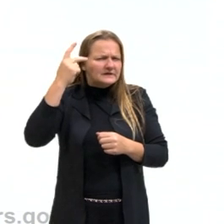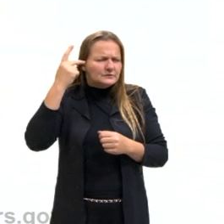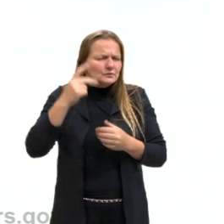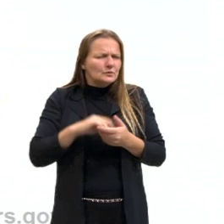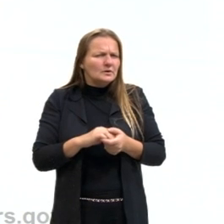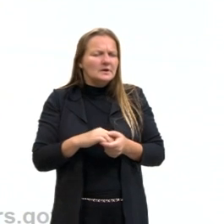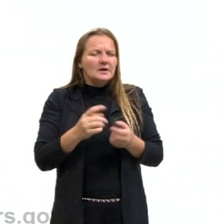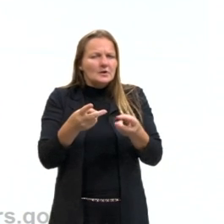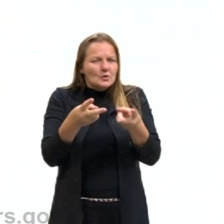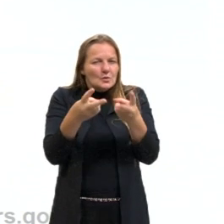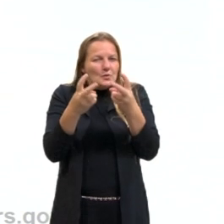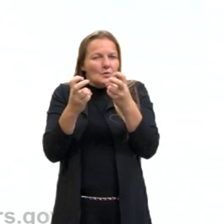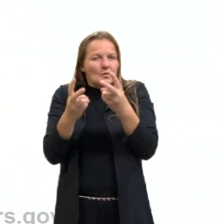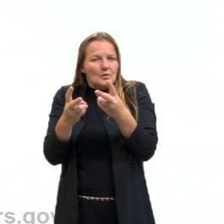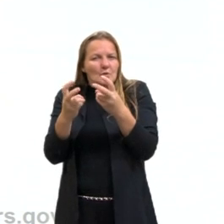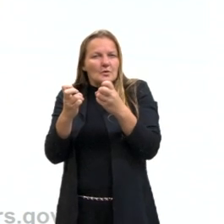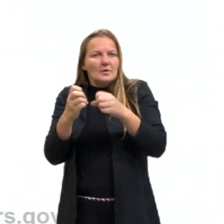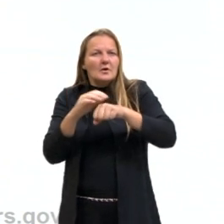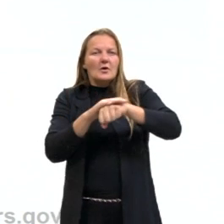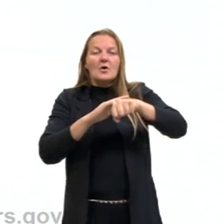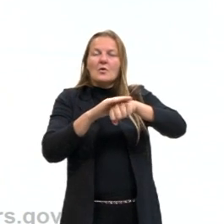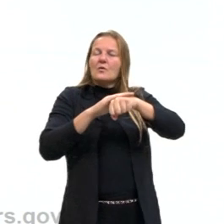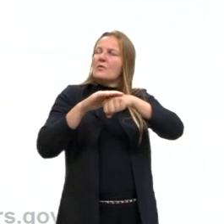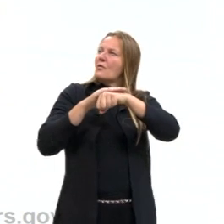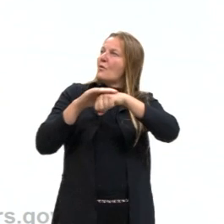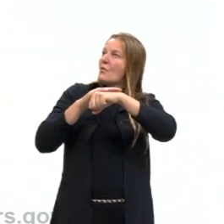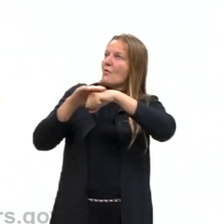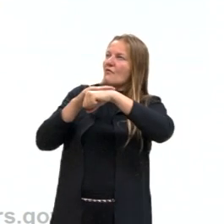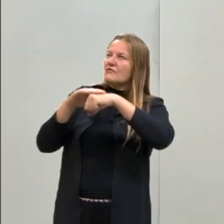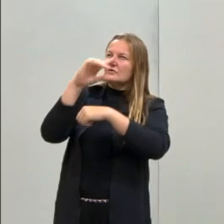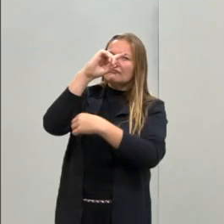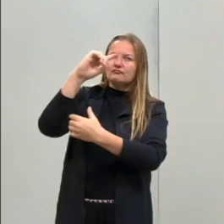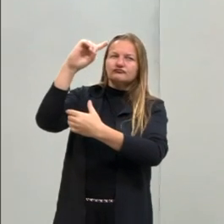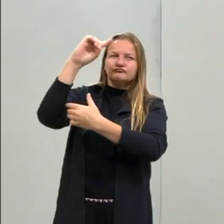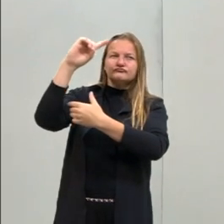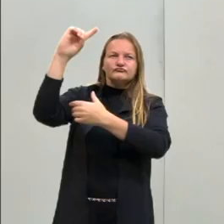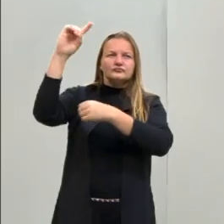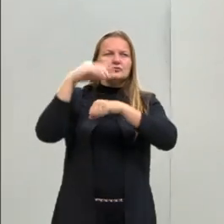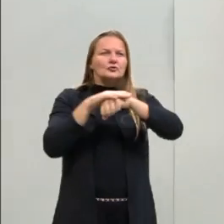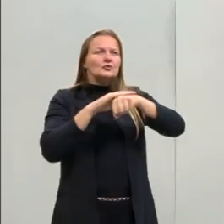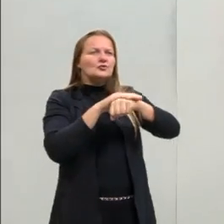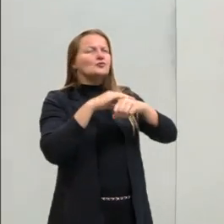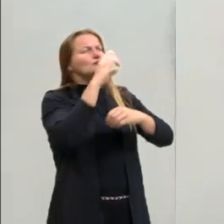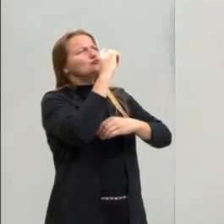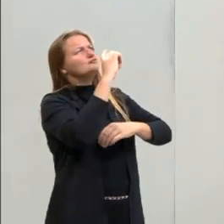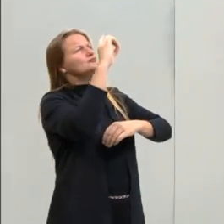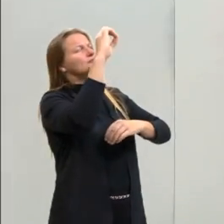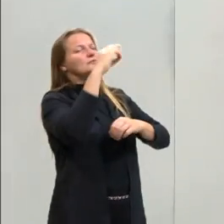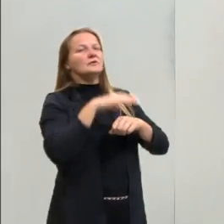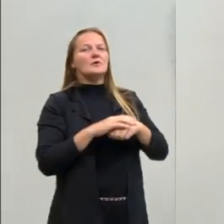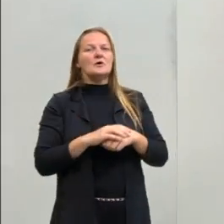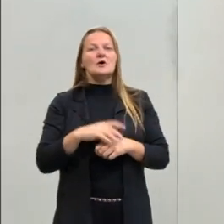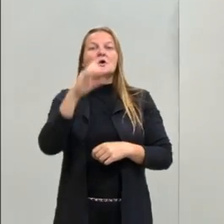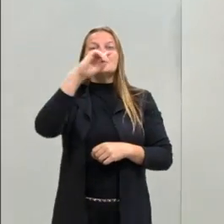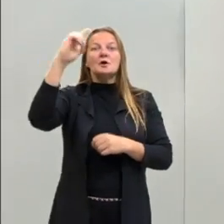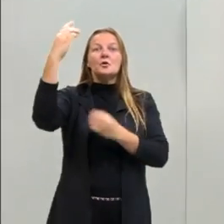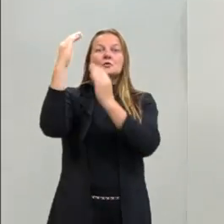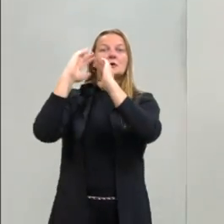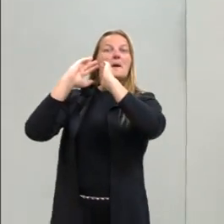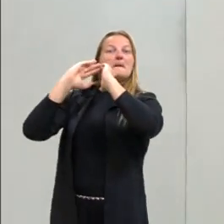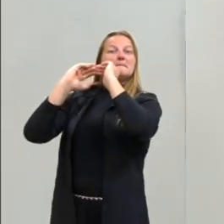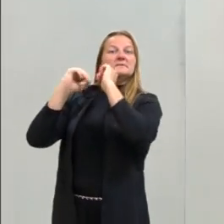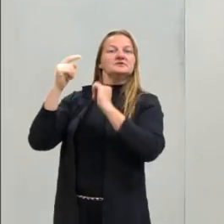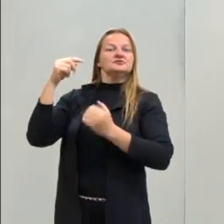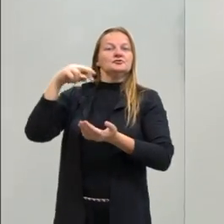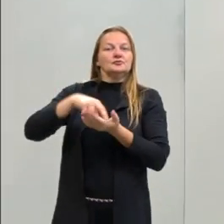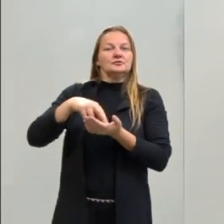impressão de que conversava com Deus. Nessa conversa com Deus, Deus pediu para ele registrar que ele